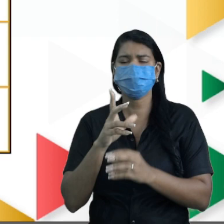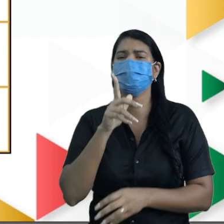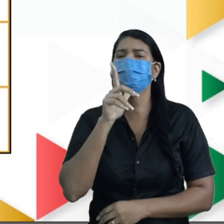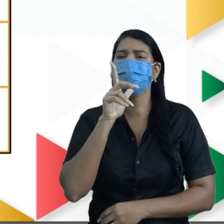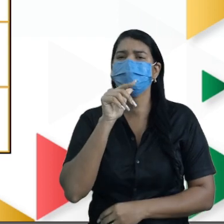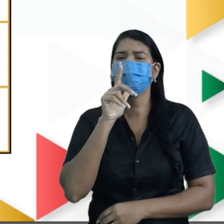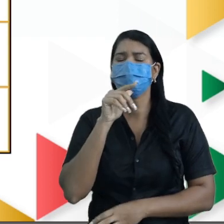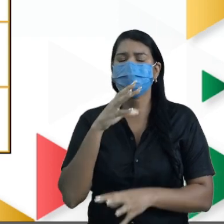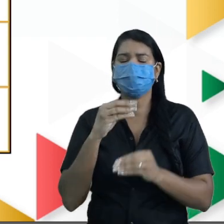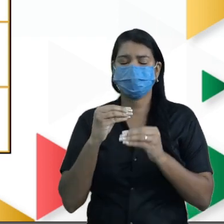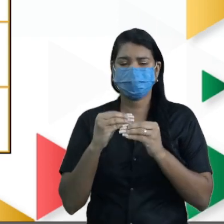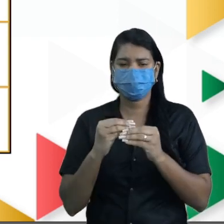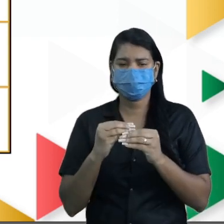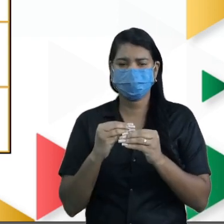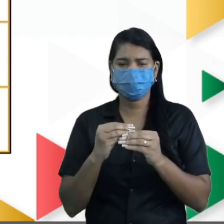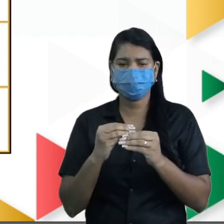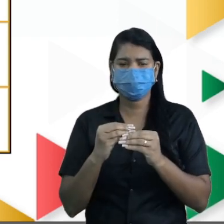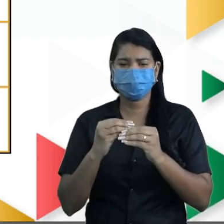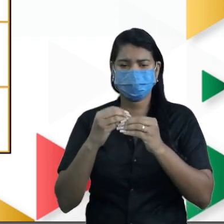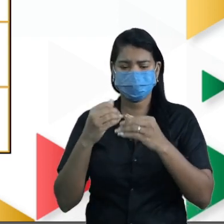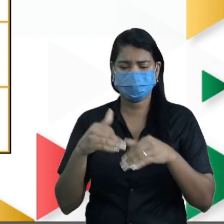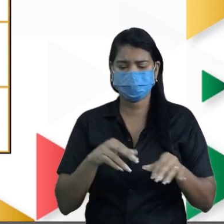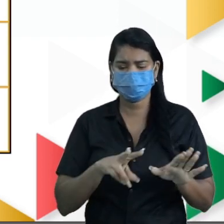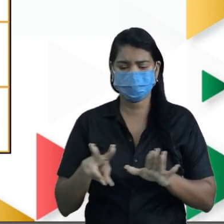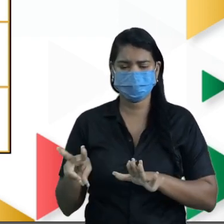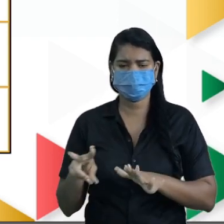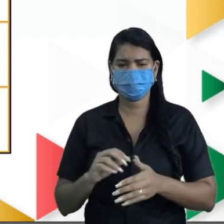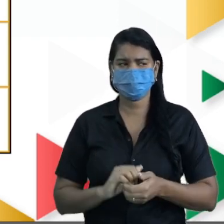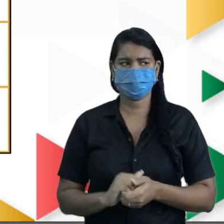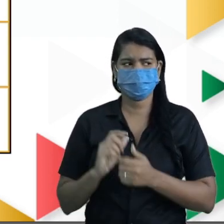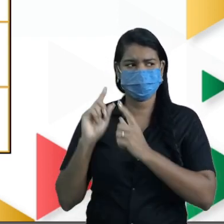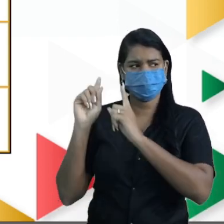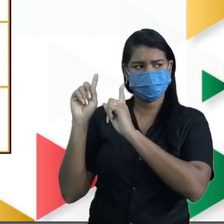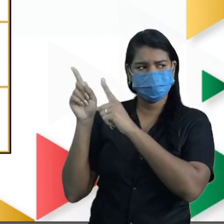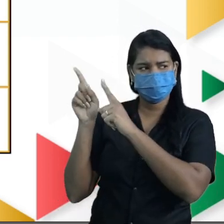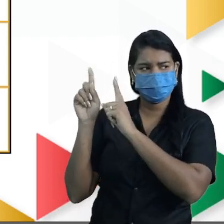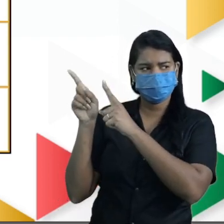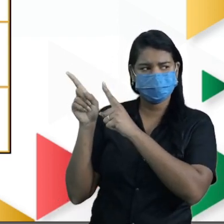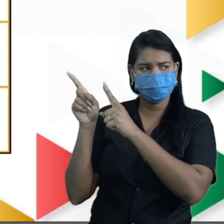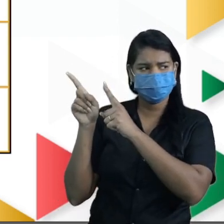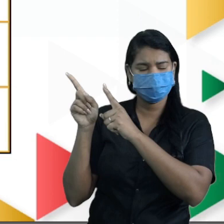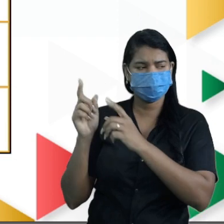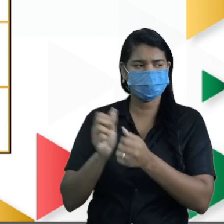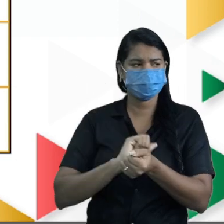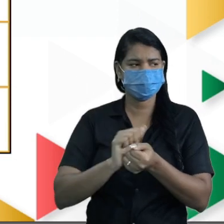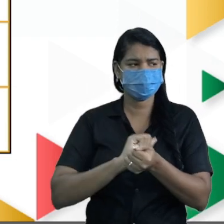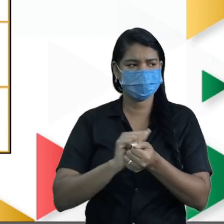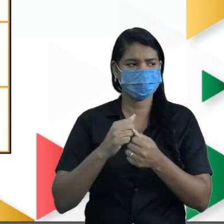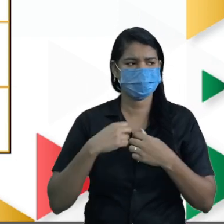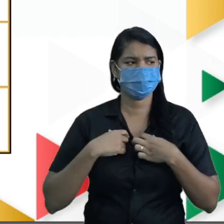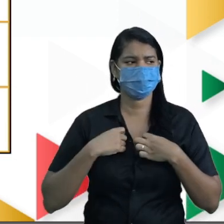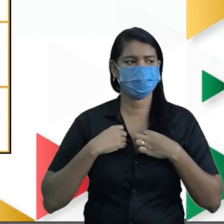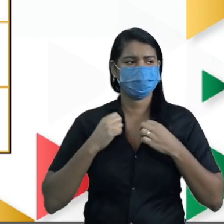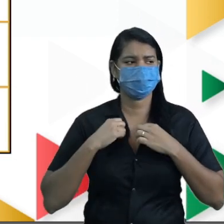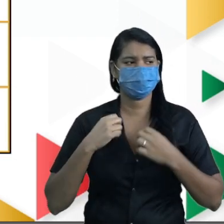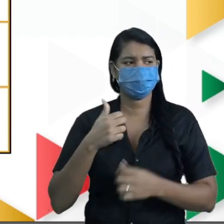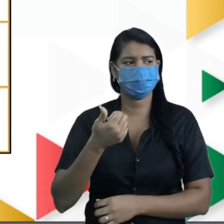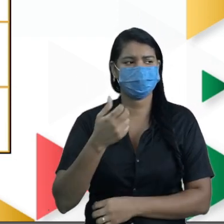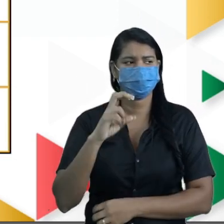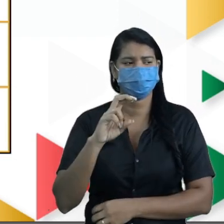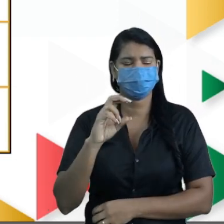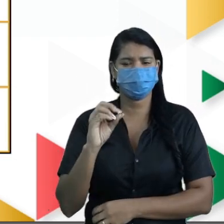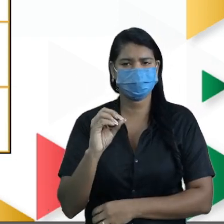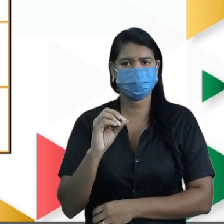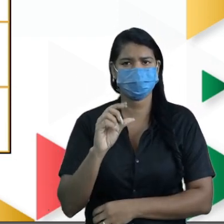água ela passou a economizar por semana? Vamos lá. Olha a tabelinha comigo. Lavar a roupa era 150 litros